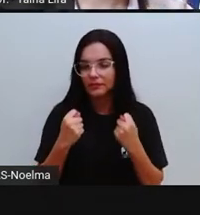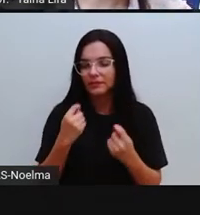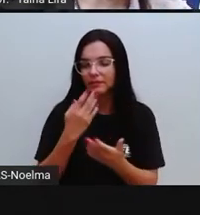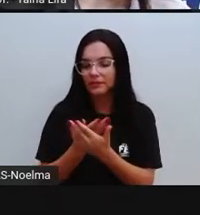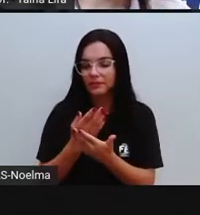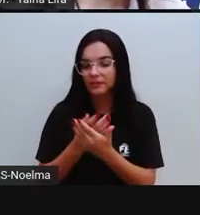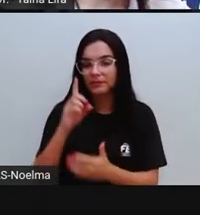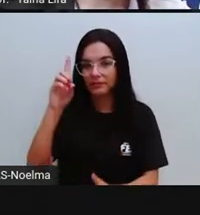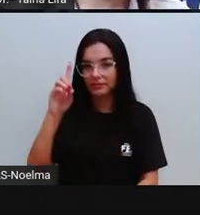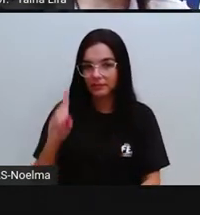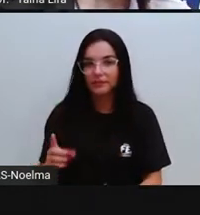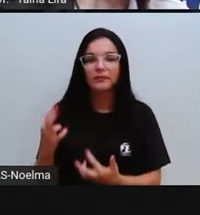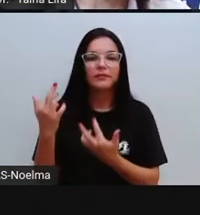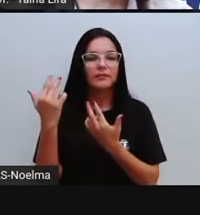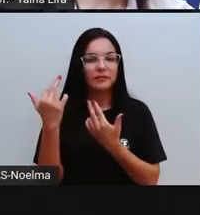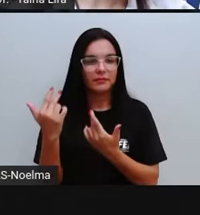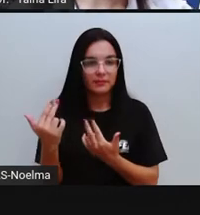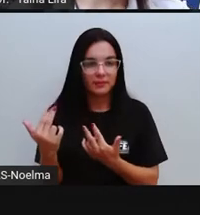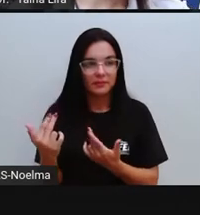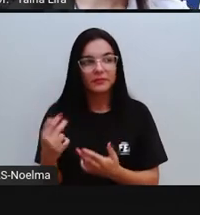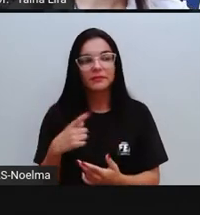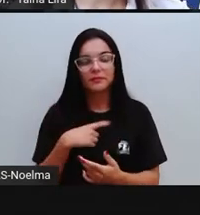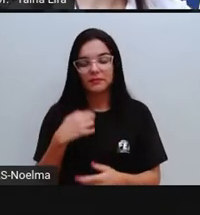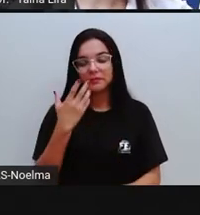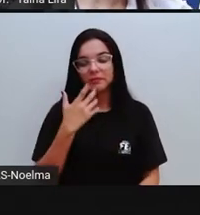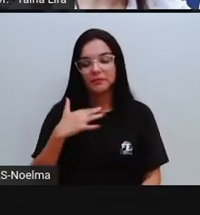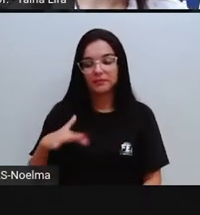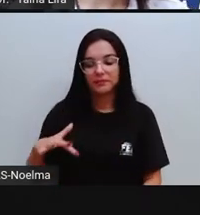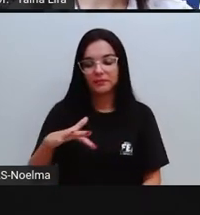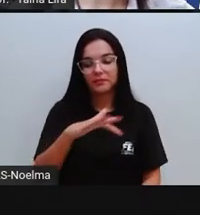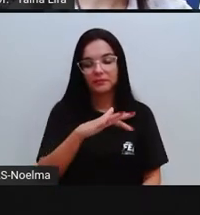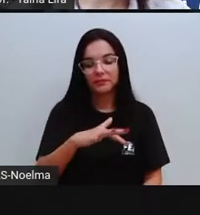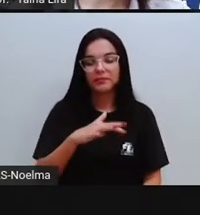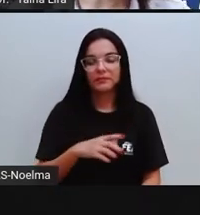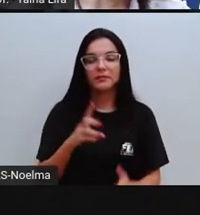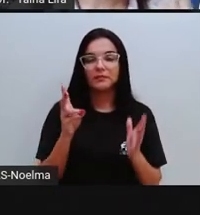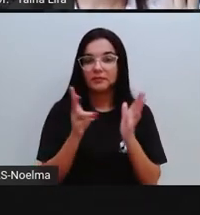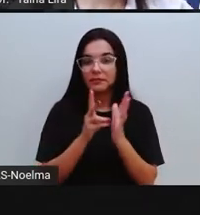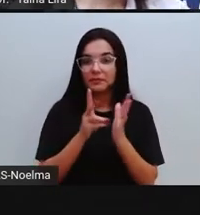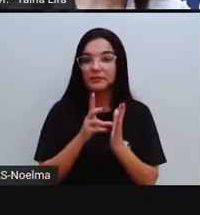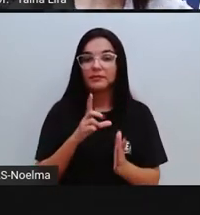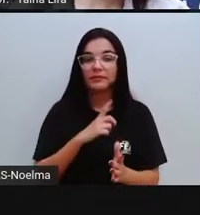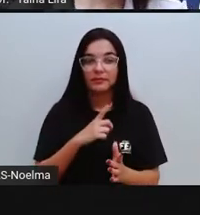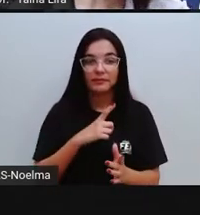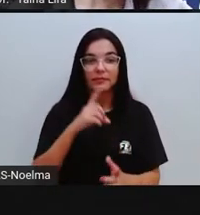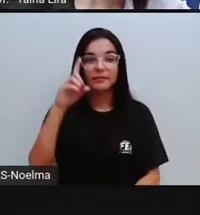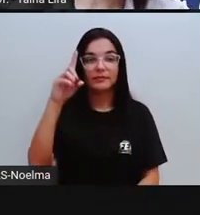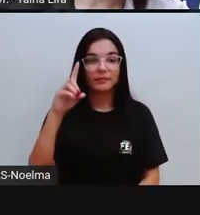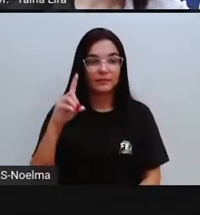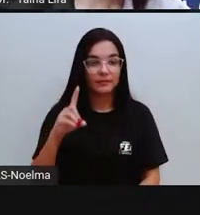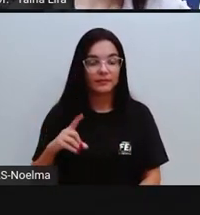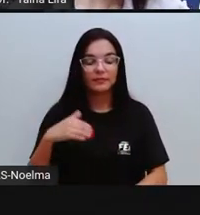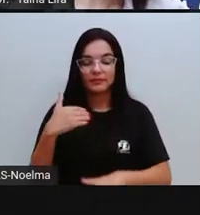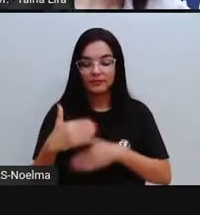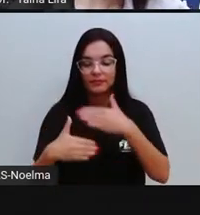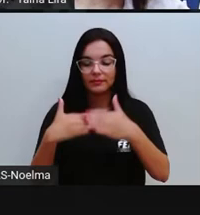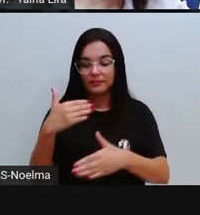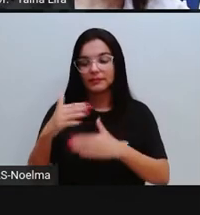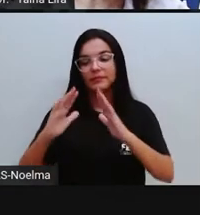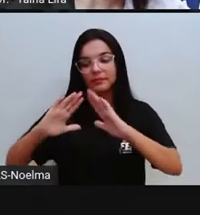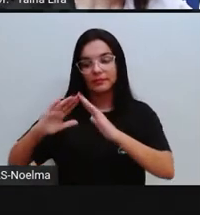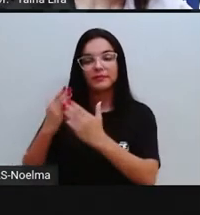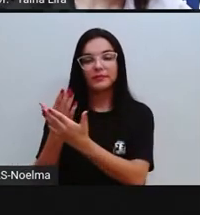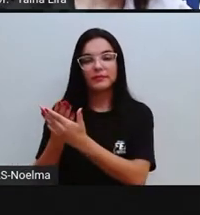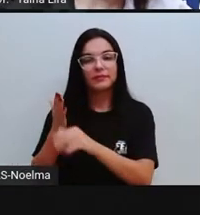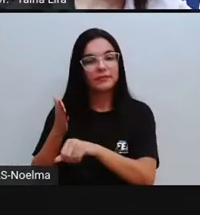a mesma coisa que, ó, as crianças indígenas também têm direito de frequentar a escola, certo? Tanto